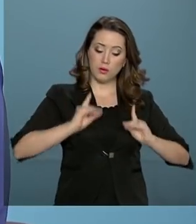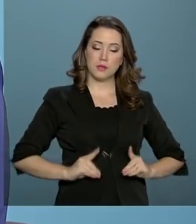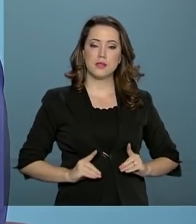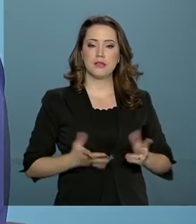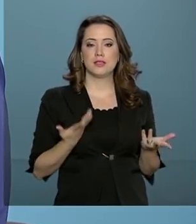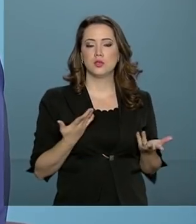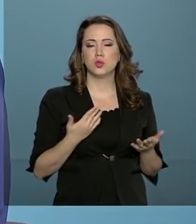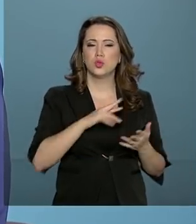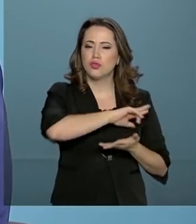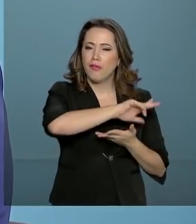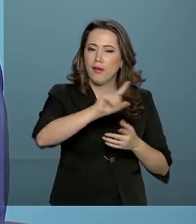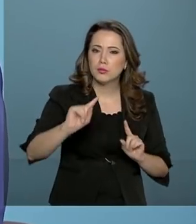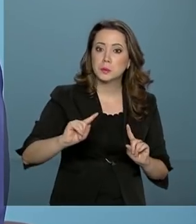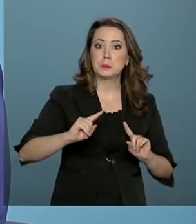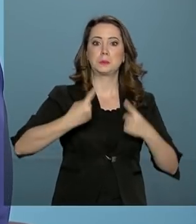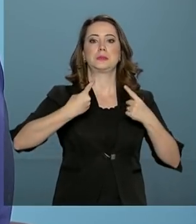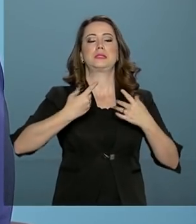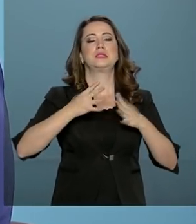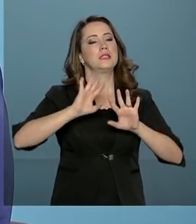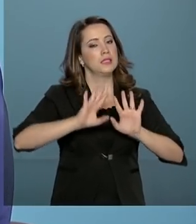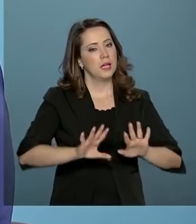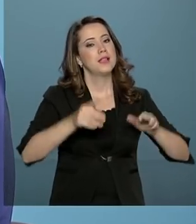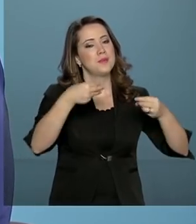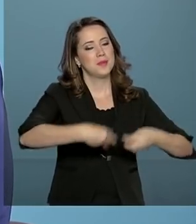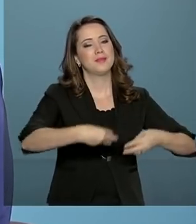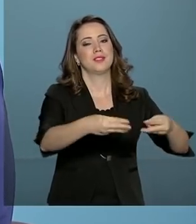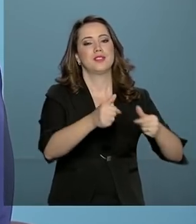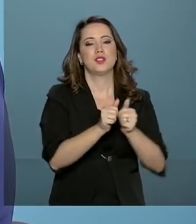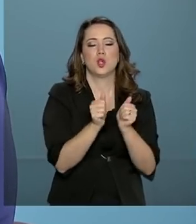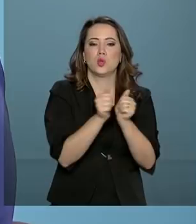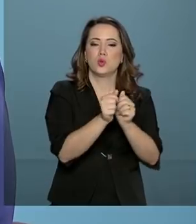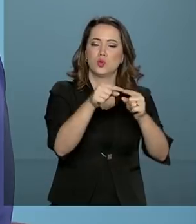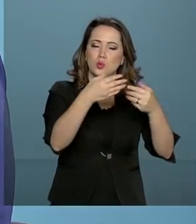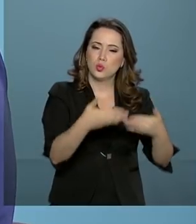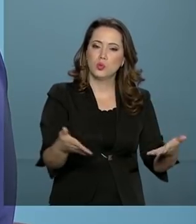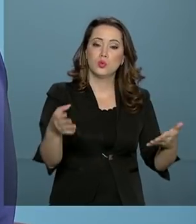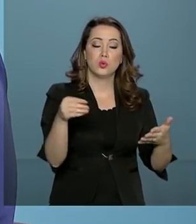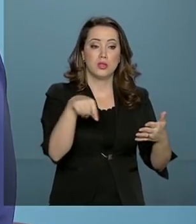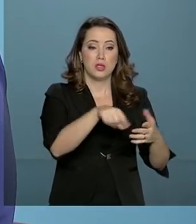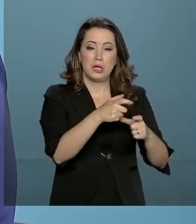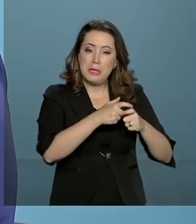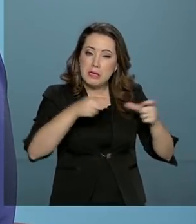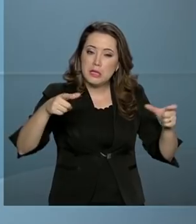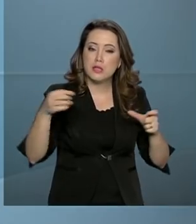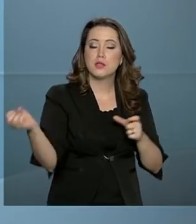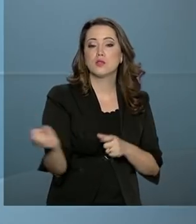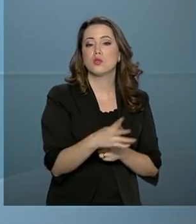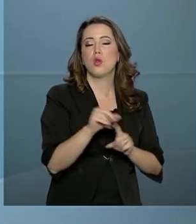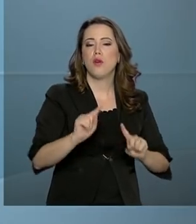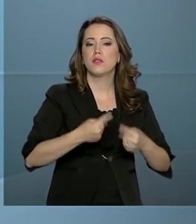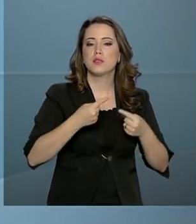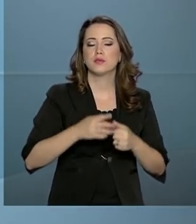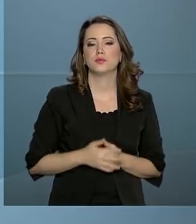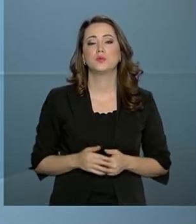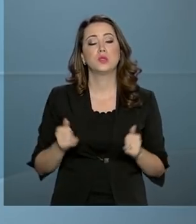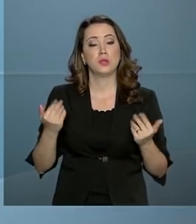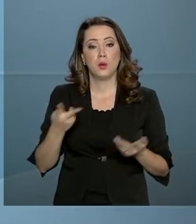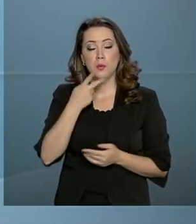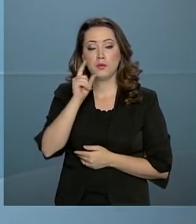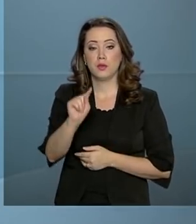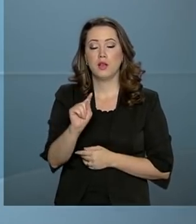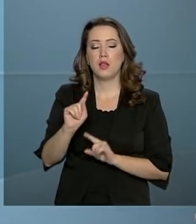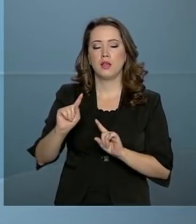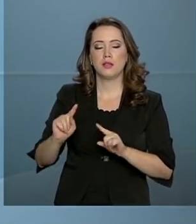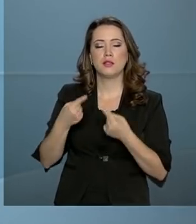muitos desafios. Um ministério que está aí encarando grandes e novos desafios. Por falar em desafios, ministra, o governo federal